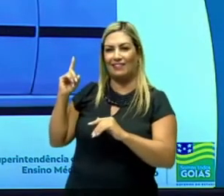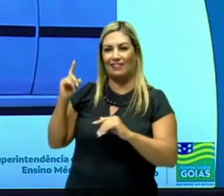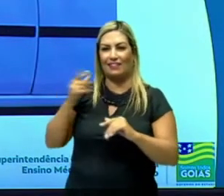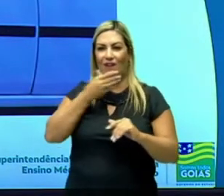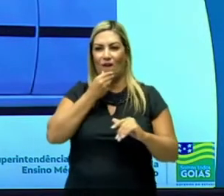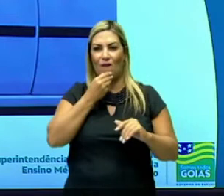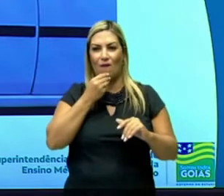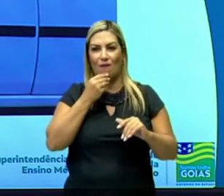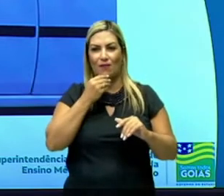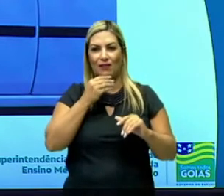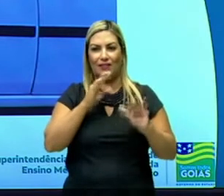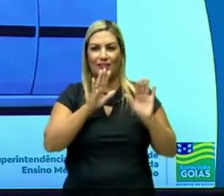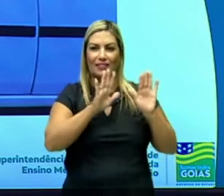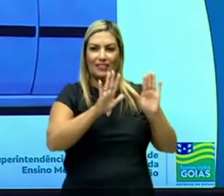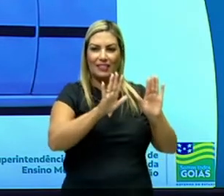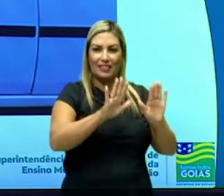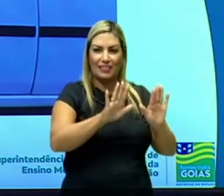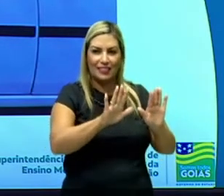vocês. Mas o que acontece?